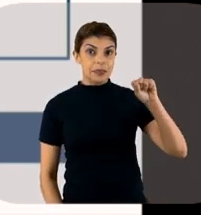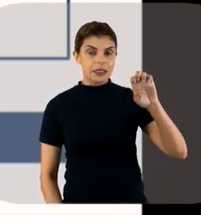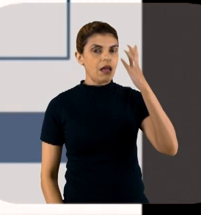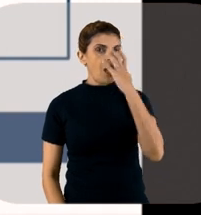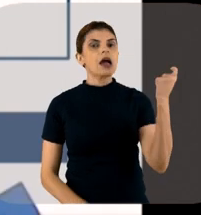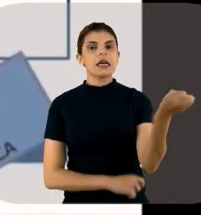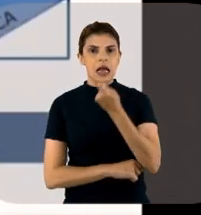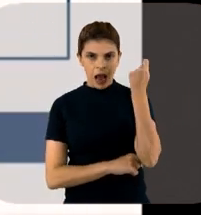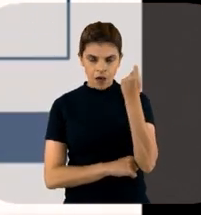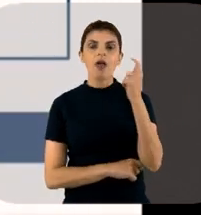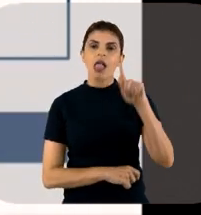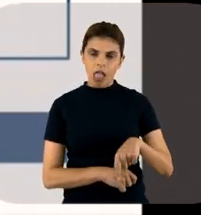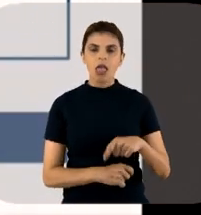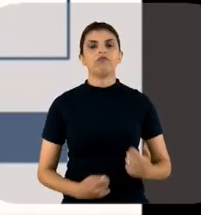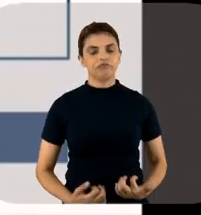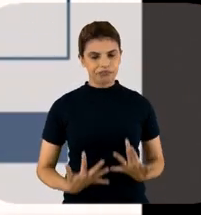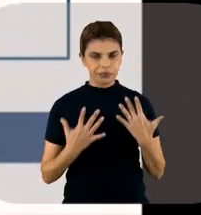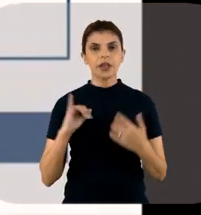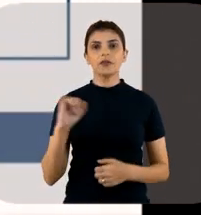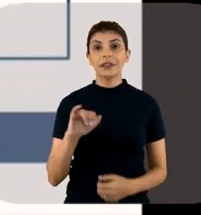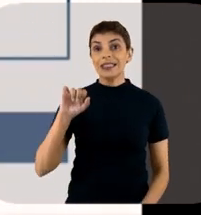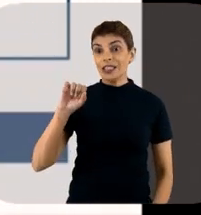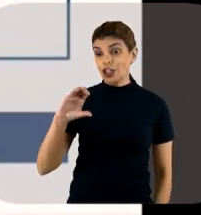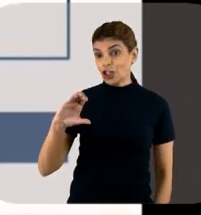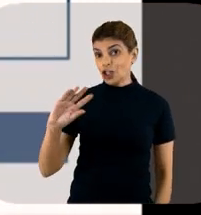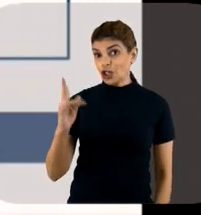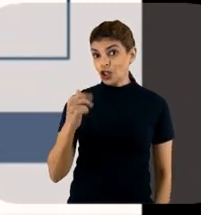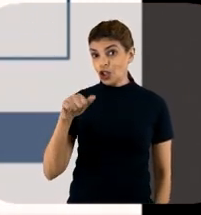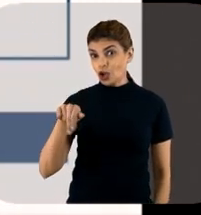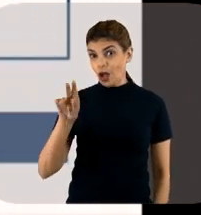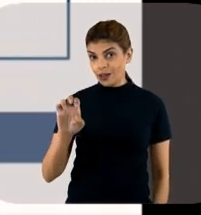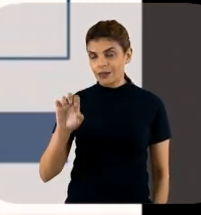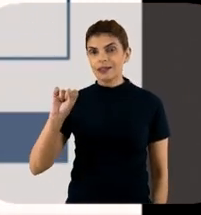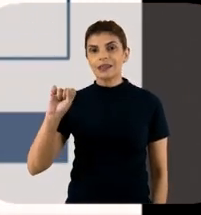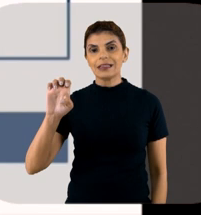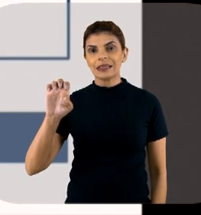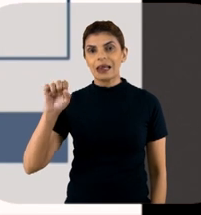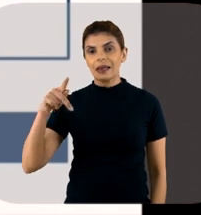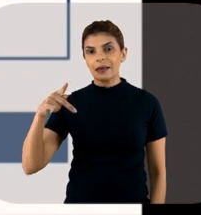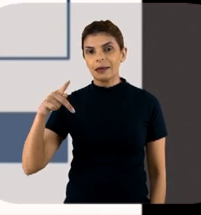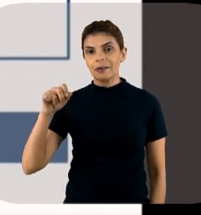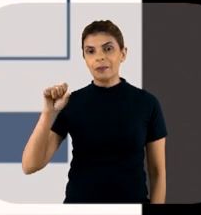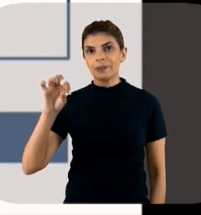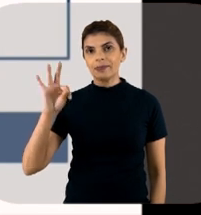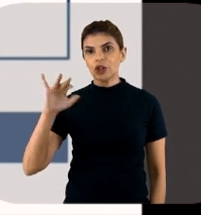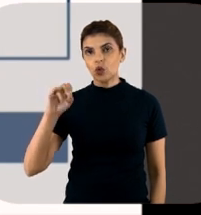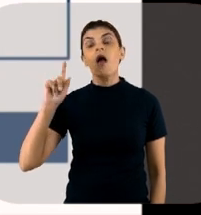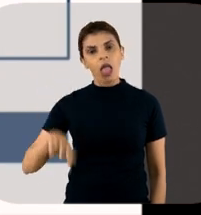sepsis. E o choque séptico é a sepsis grave com alteração hemodinâmica.